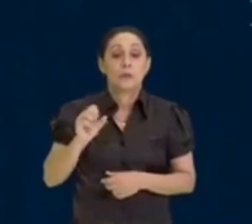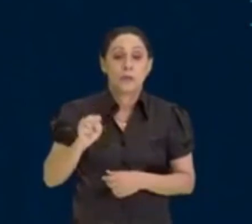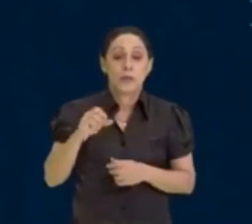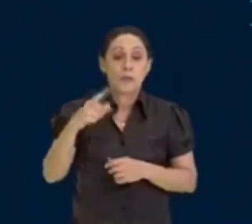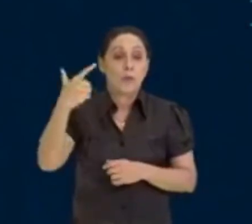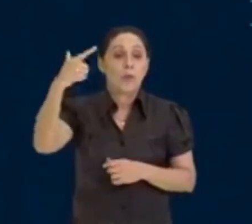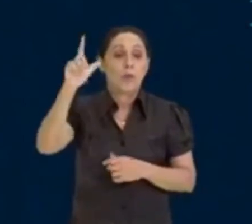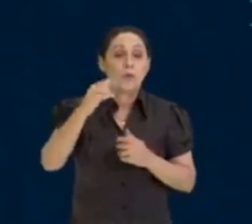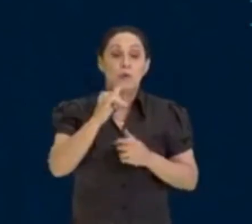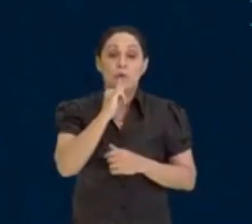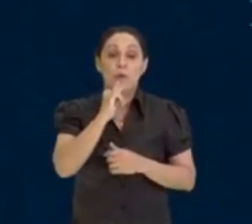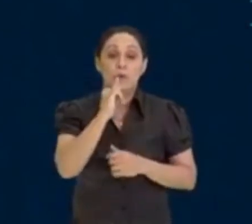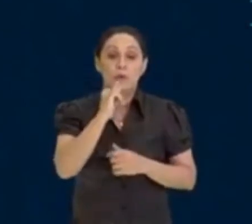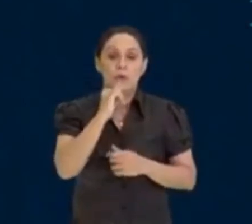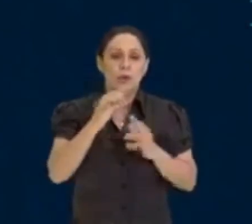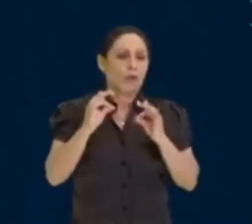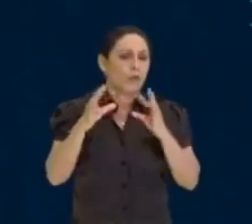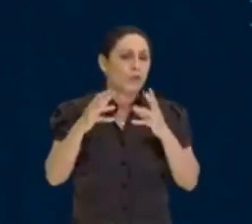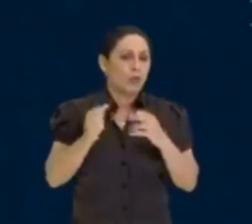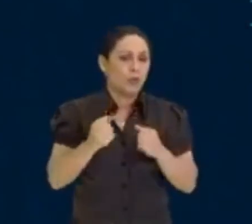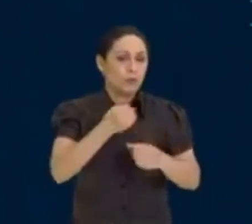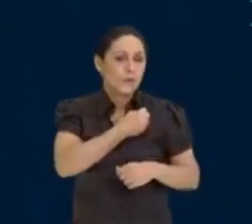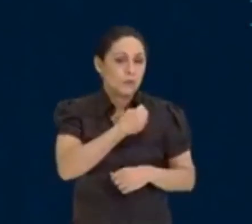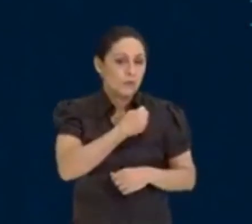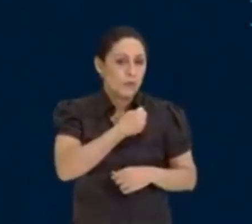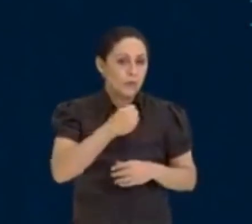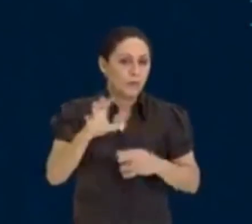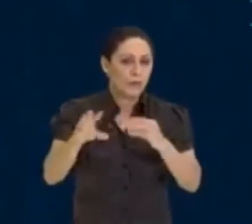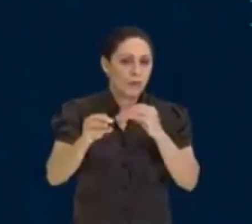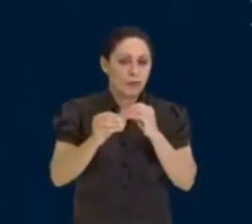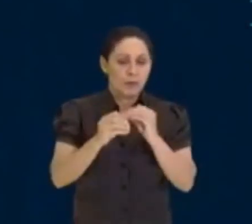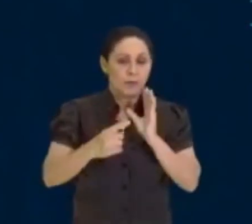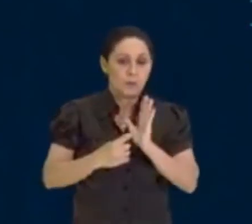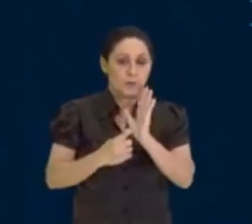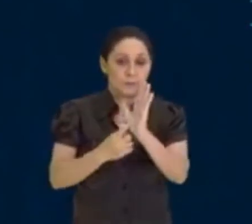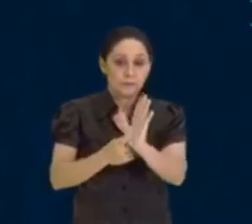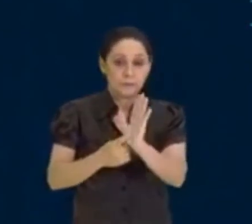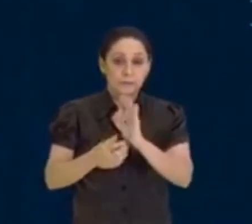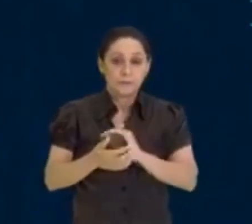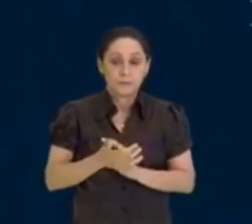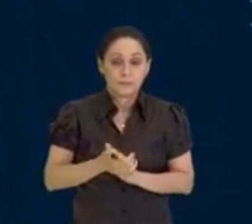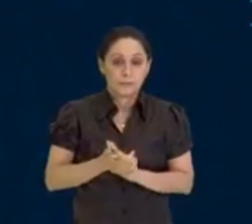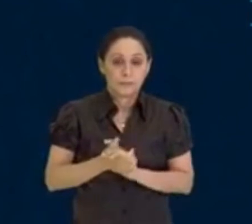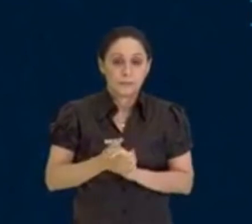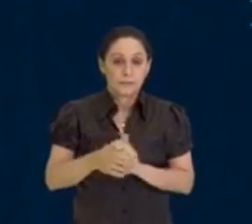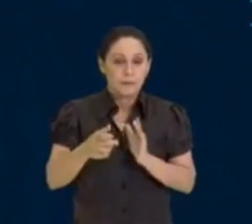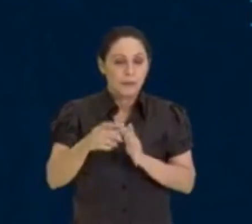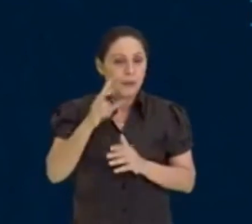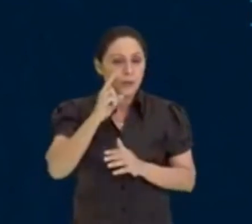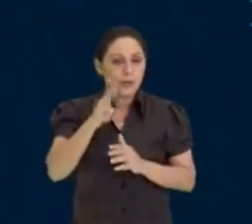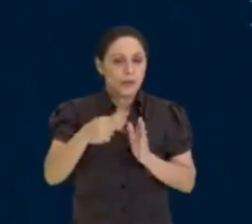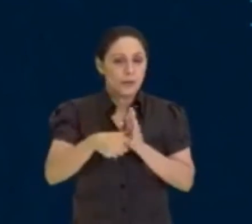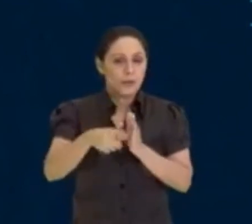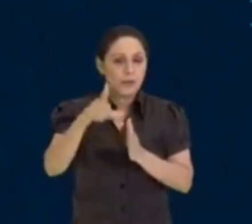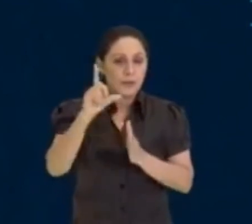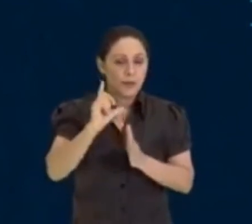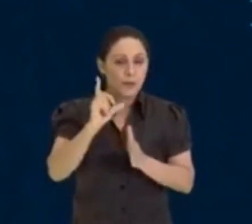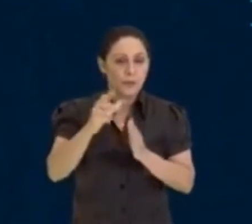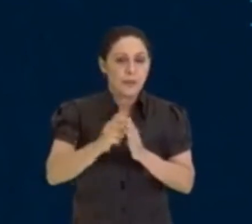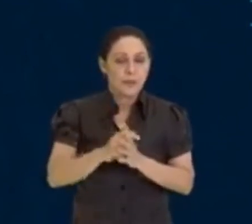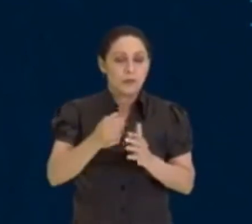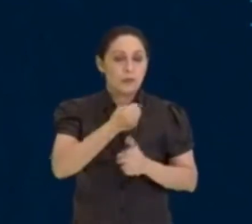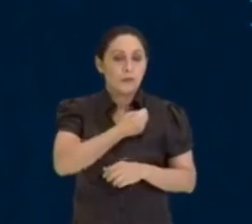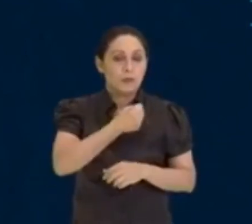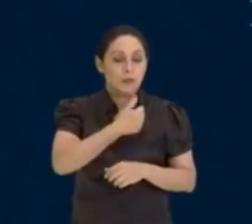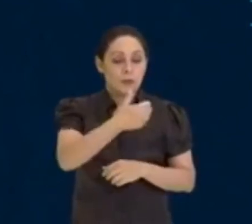número composto, ele pode ser escrito na forma de um produto de fatores primos, como nós vimos anteriormente no número 12, e